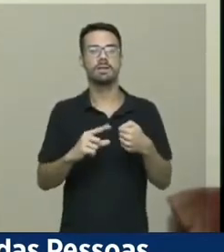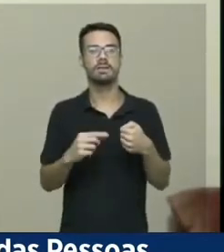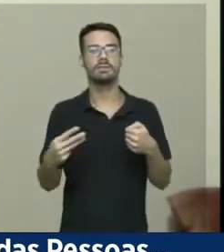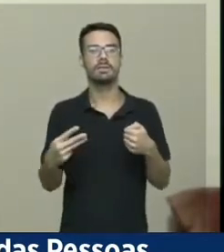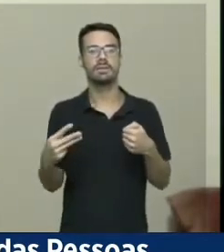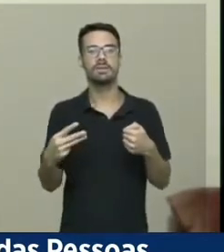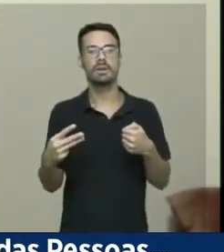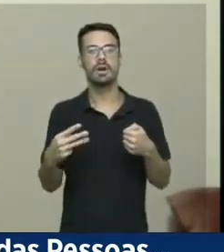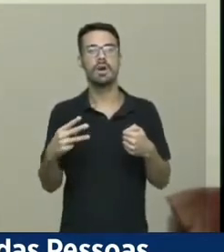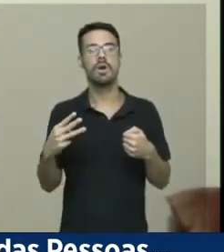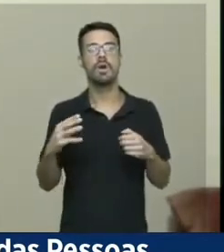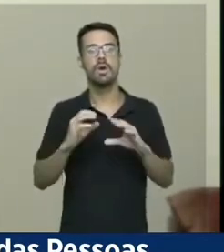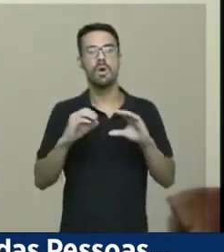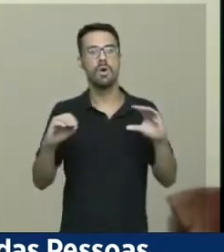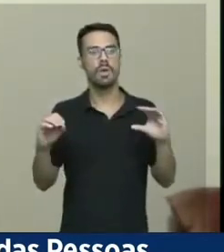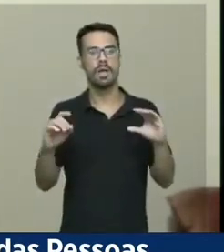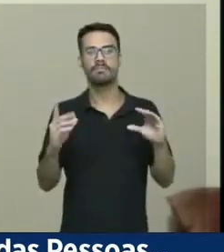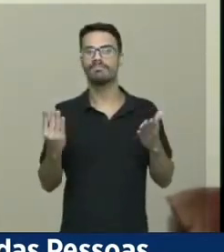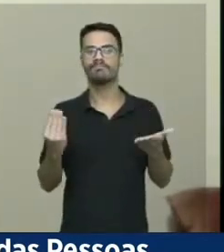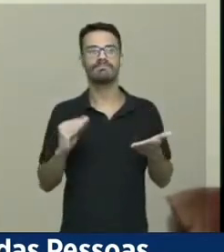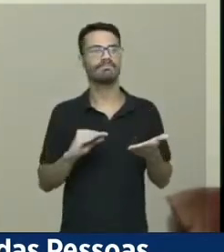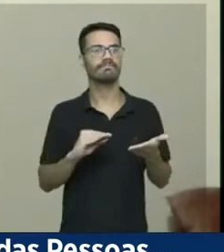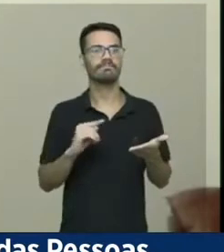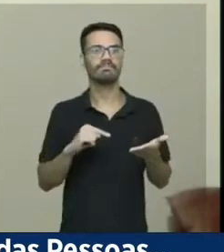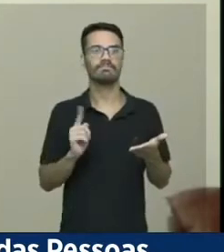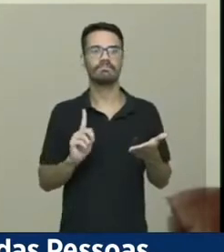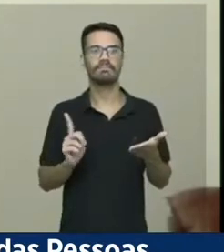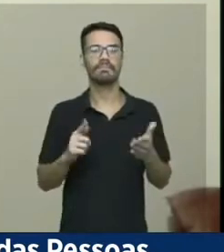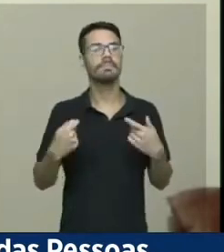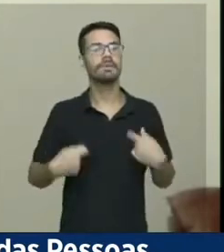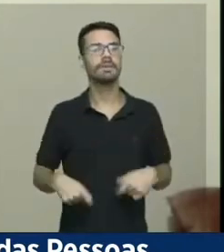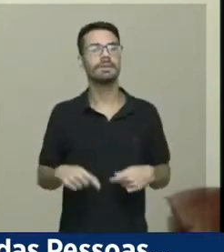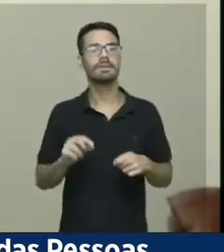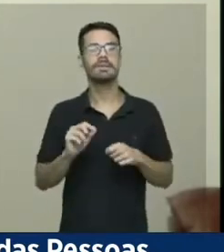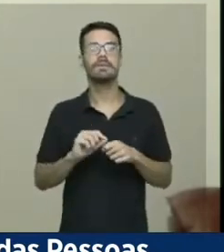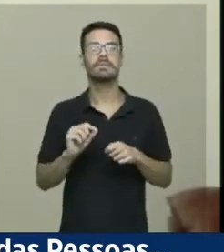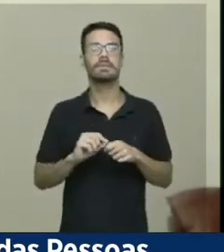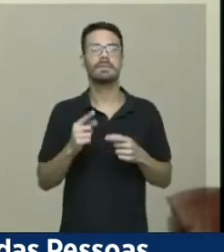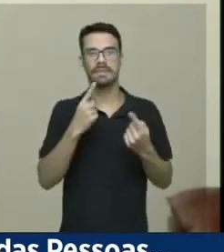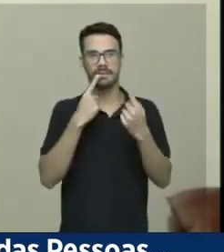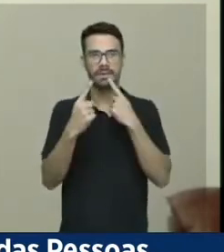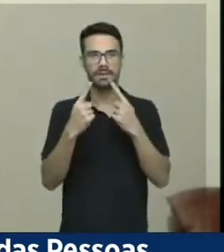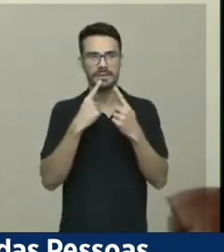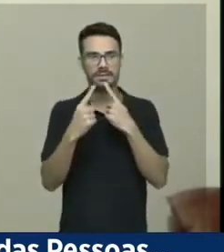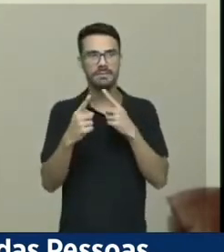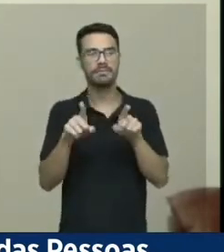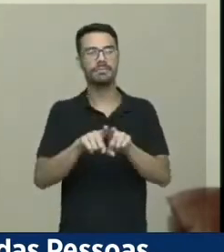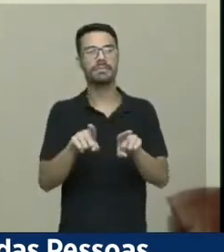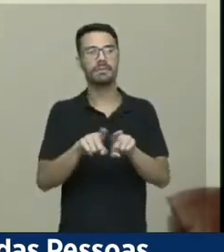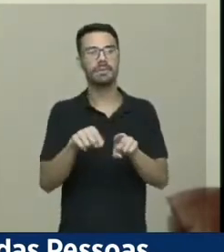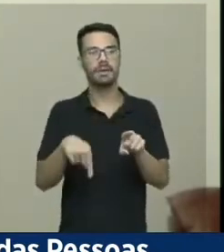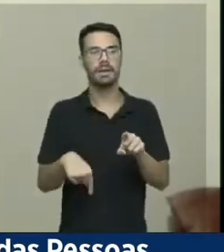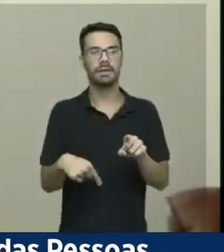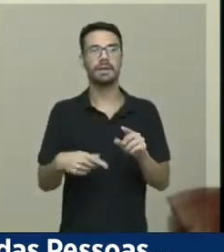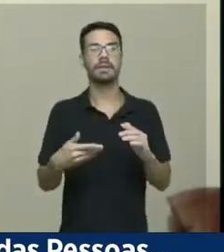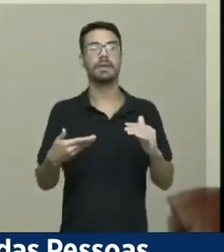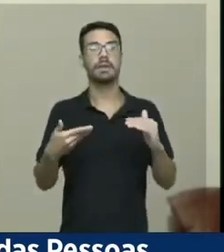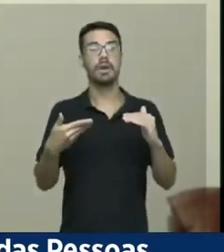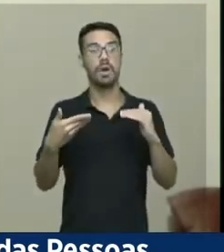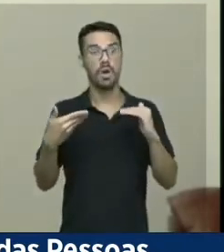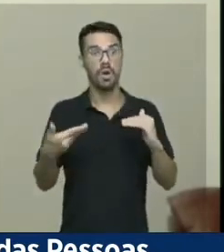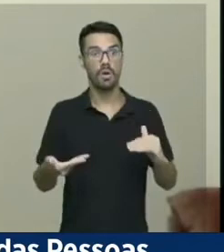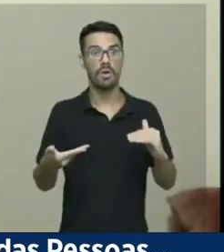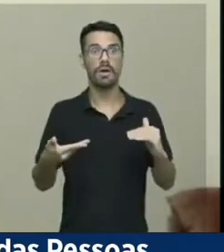CONAD não preenche esse requisito. Nós precisamos fazer o debate, inclusive aqui no Congresso, senhoras e senhores